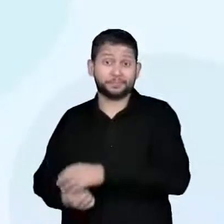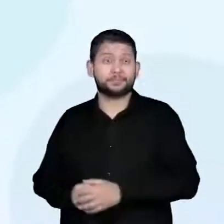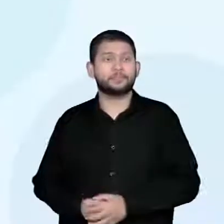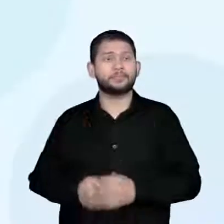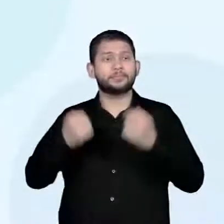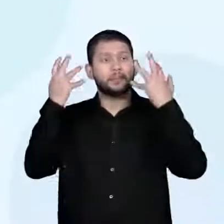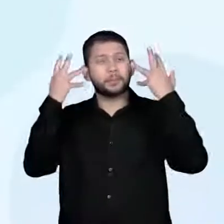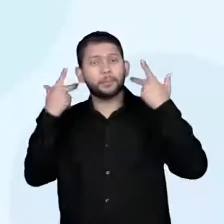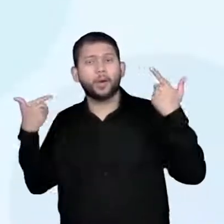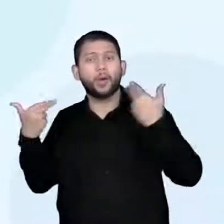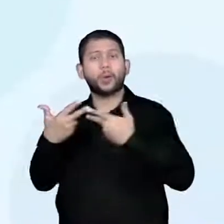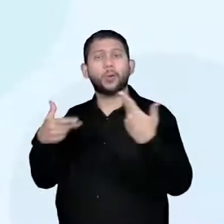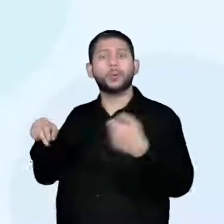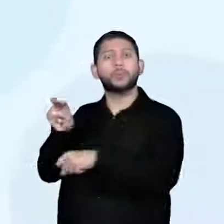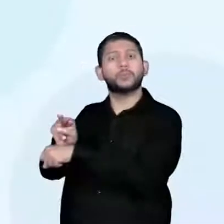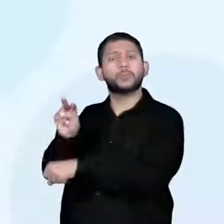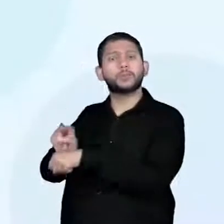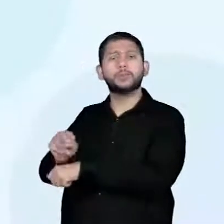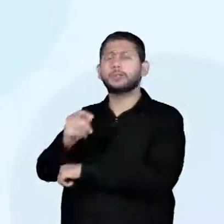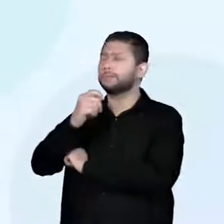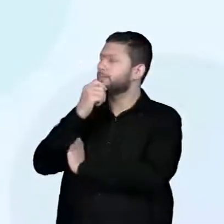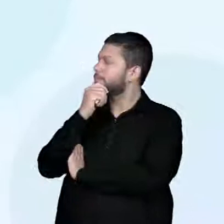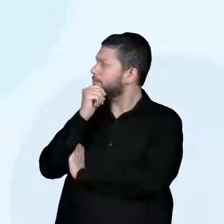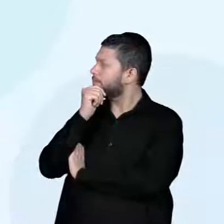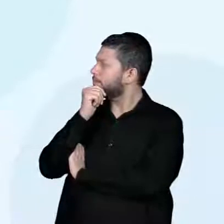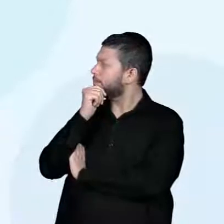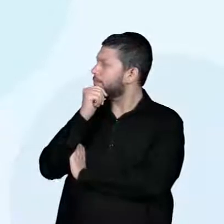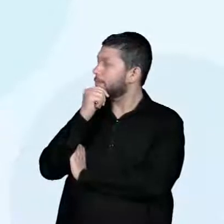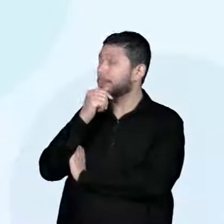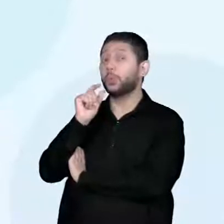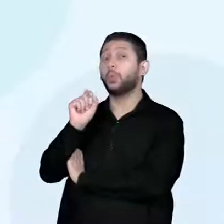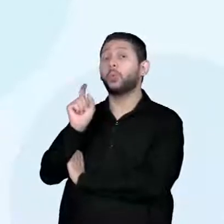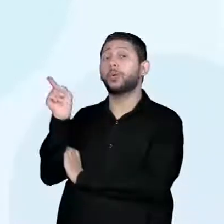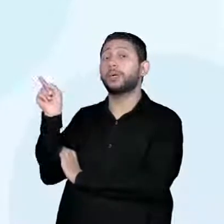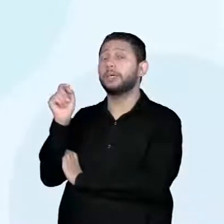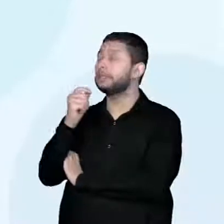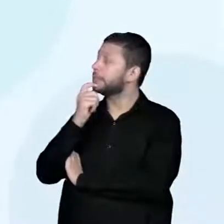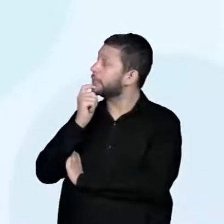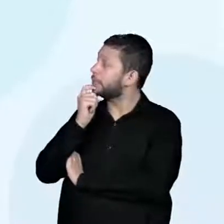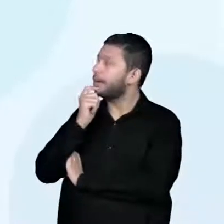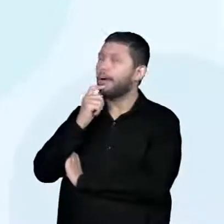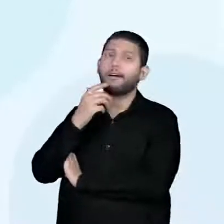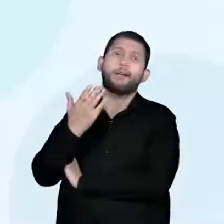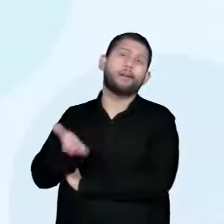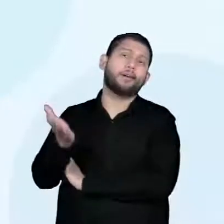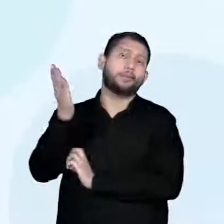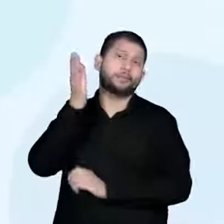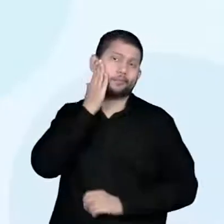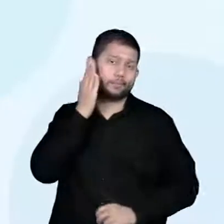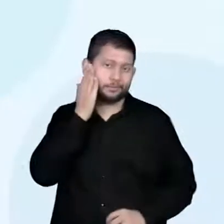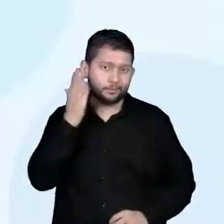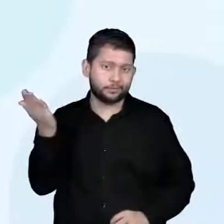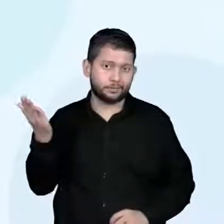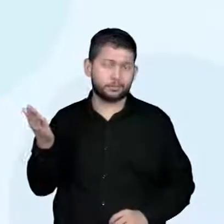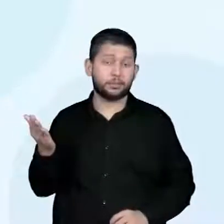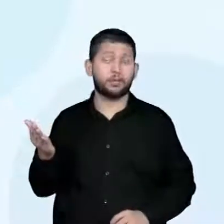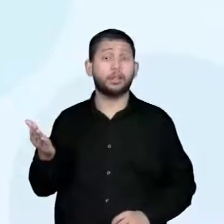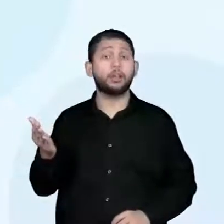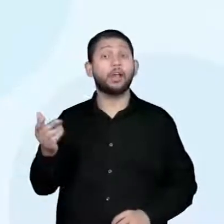Domestificação. O que é a domestificação? A domestificação é um processo no qual o humano